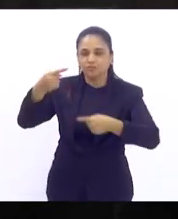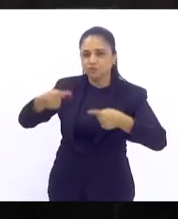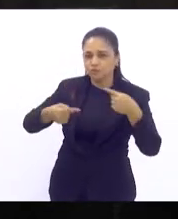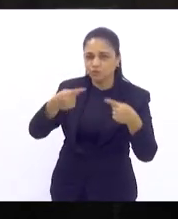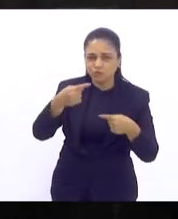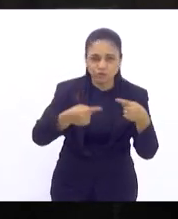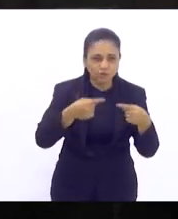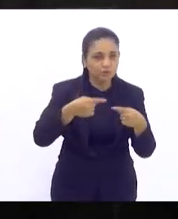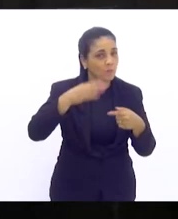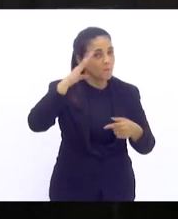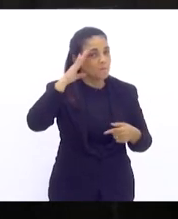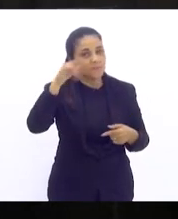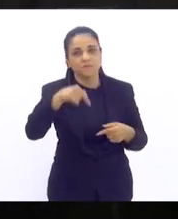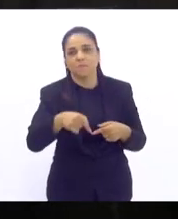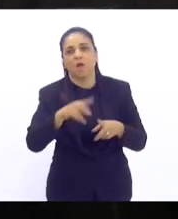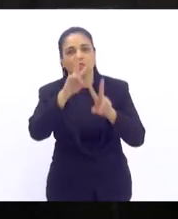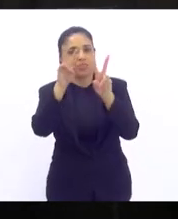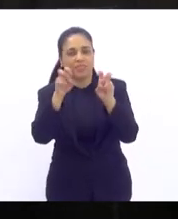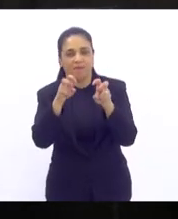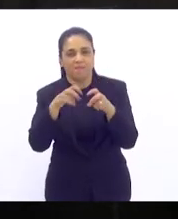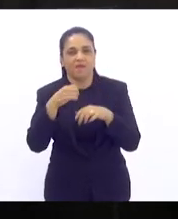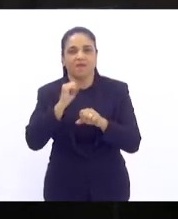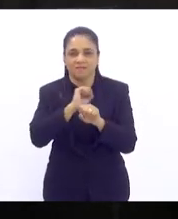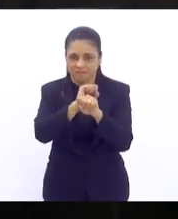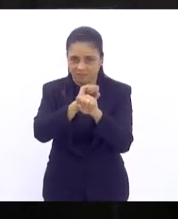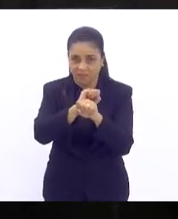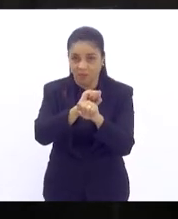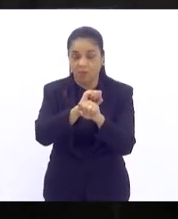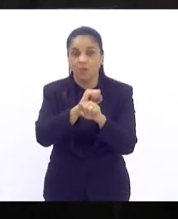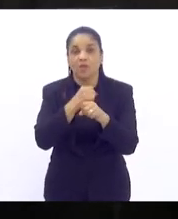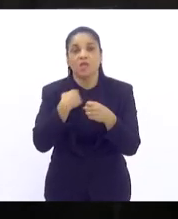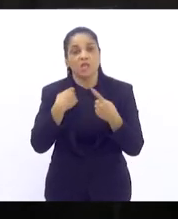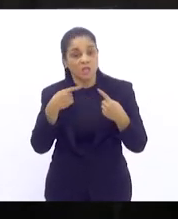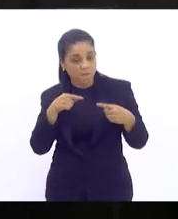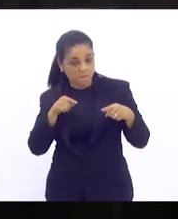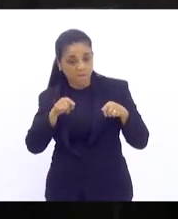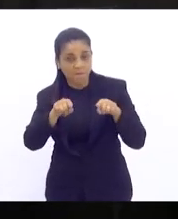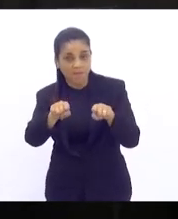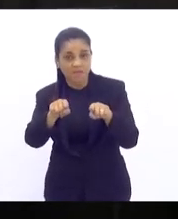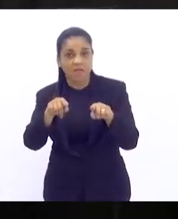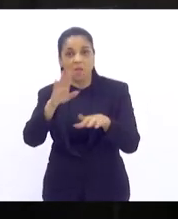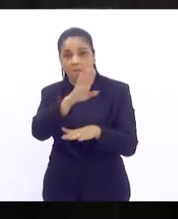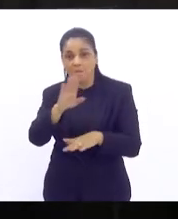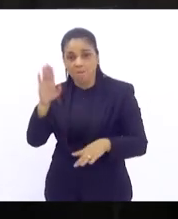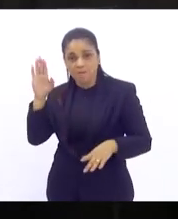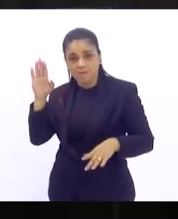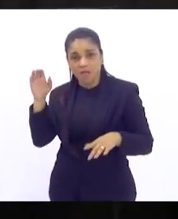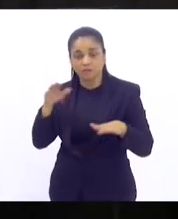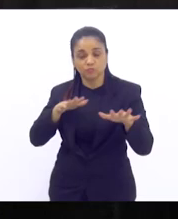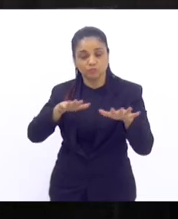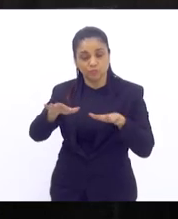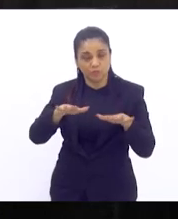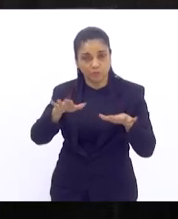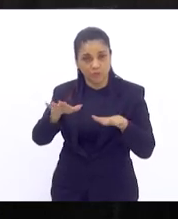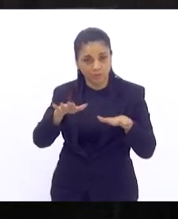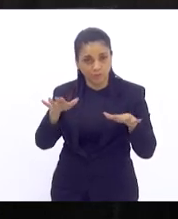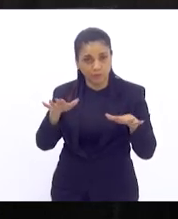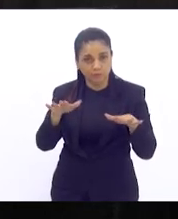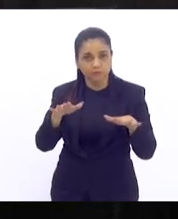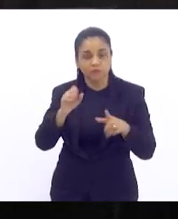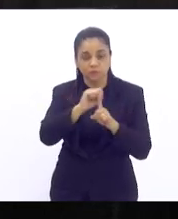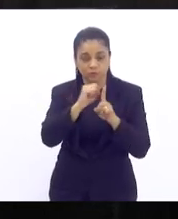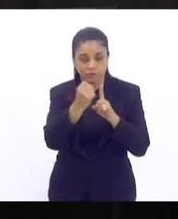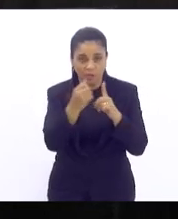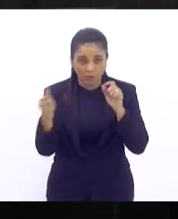fundamentais concluo dizendo que em paralelo o nosso mandato em conjunto com os movimentos sociais está